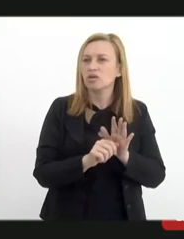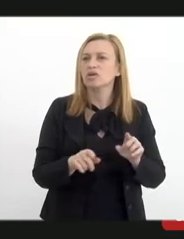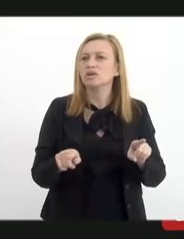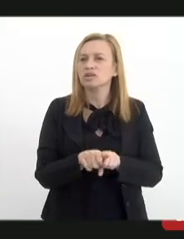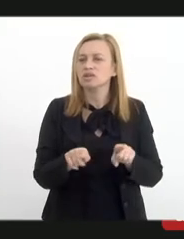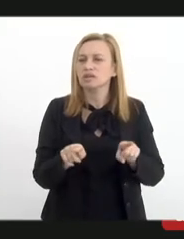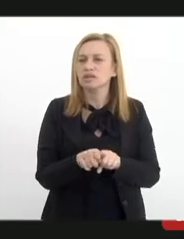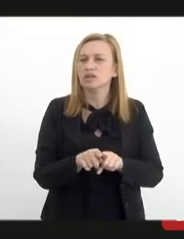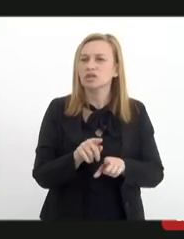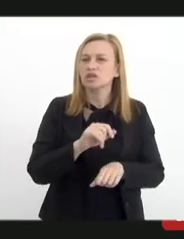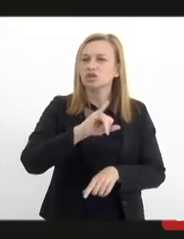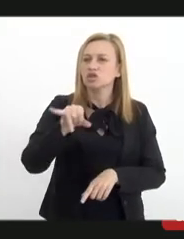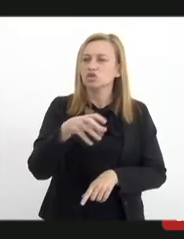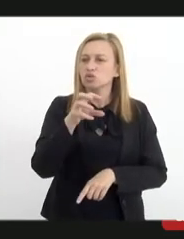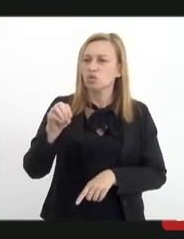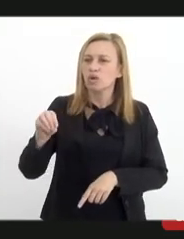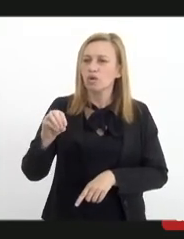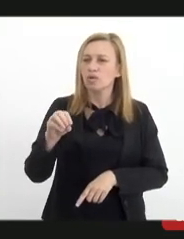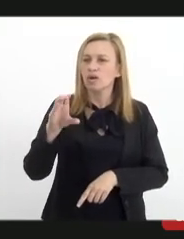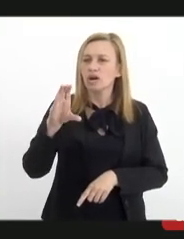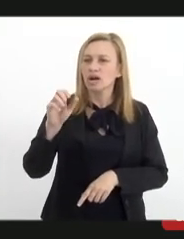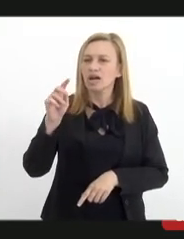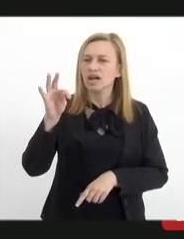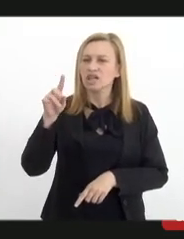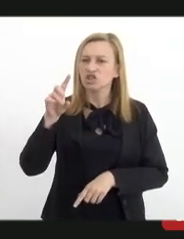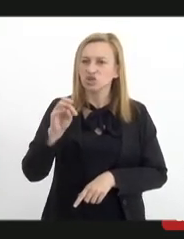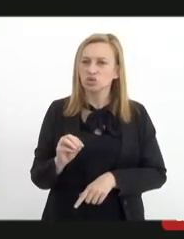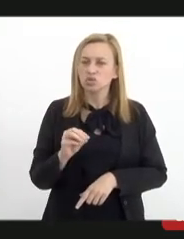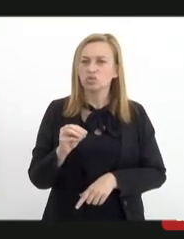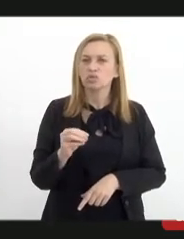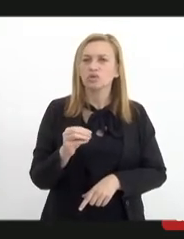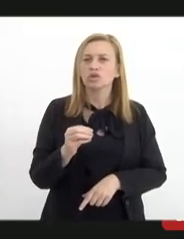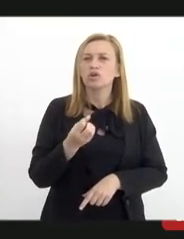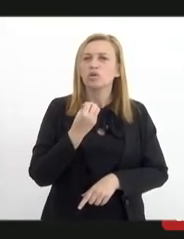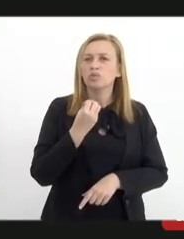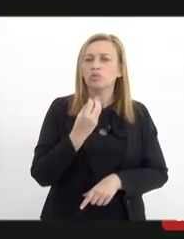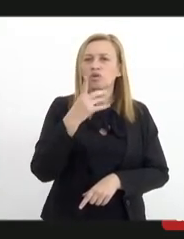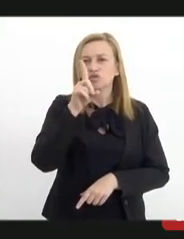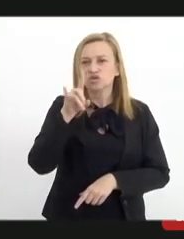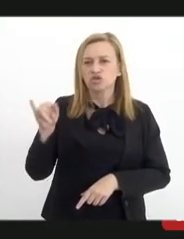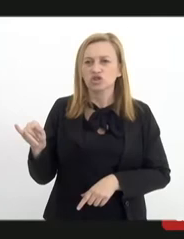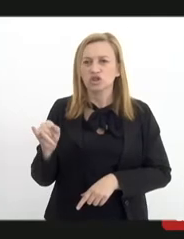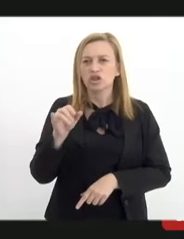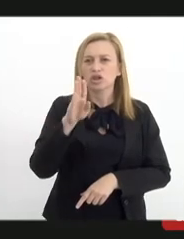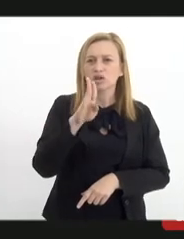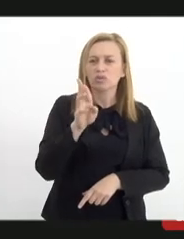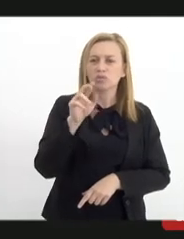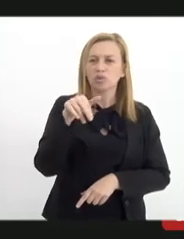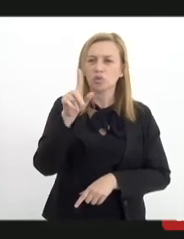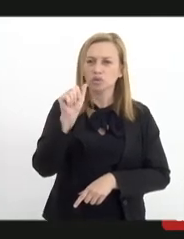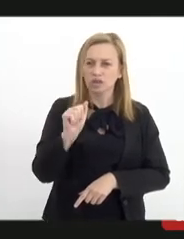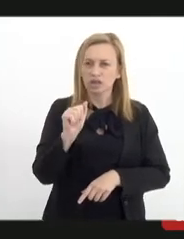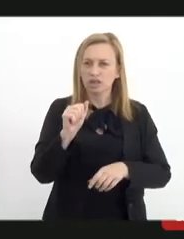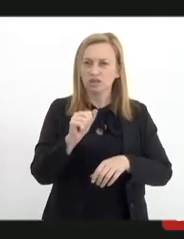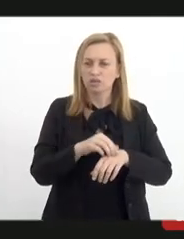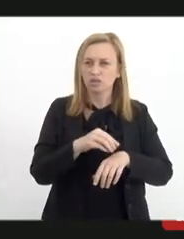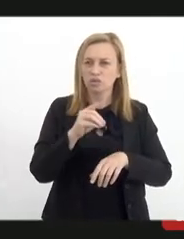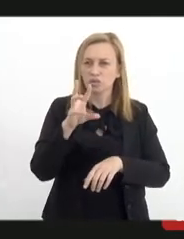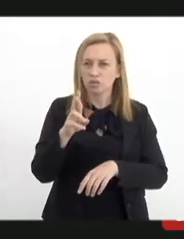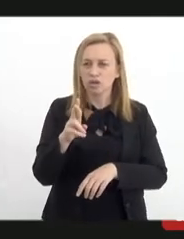de São João de Meriti. Doutora Bruna, muito bom dia, obrigado por aceitar o nosso convite, a palavra está com a...